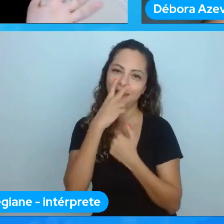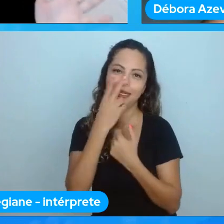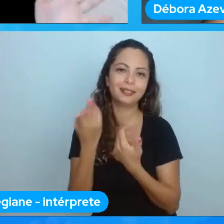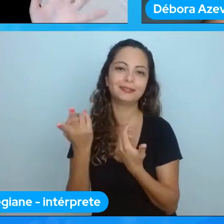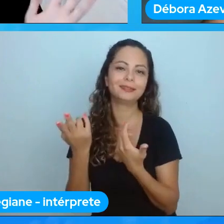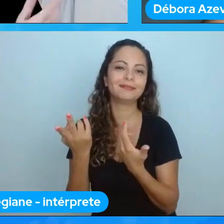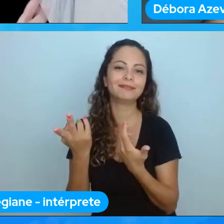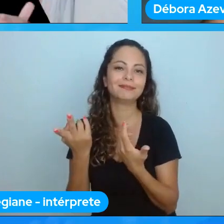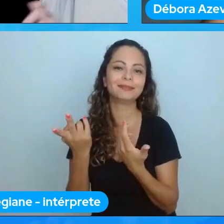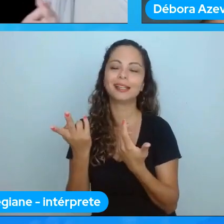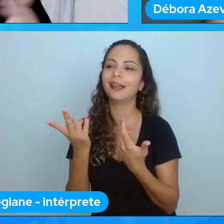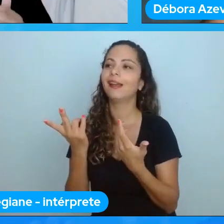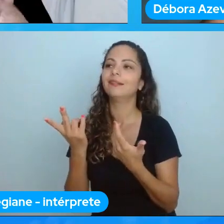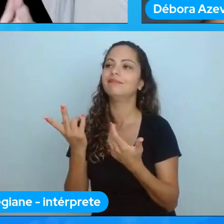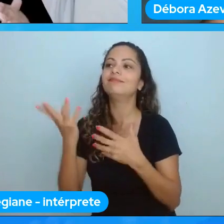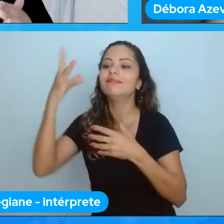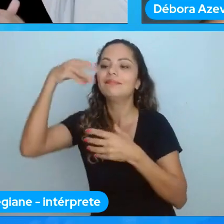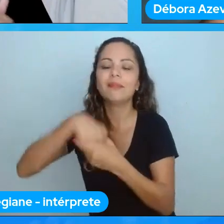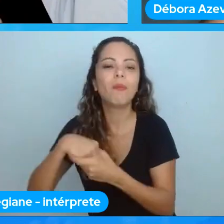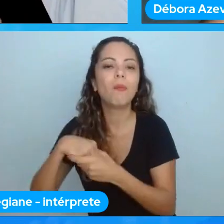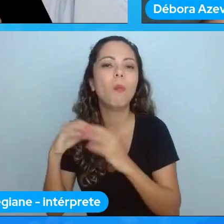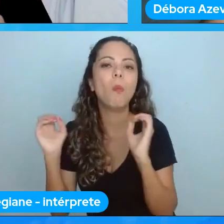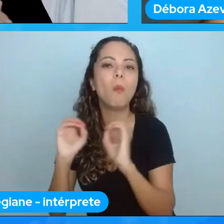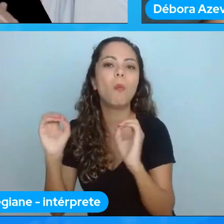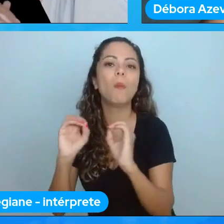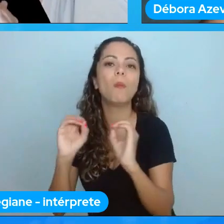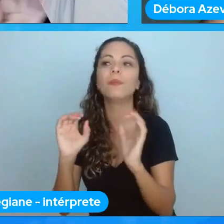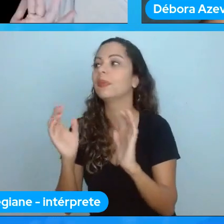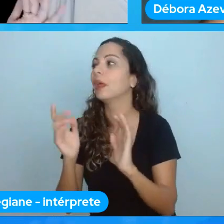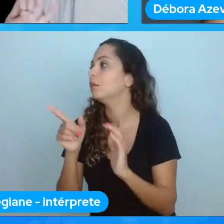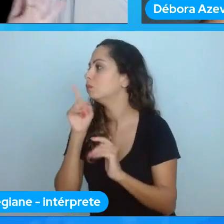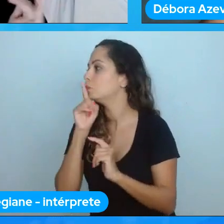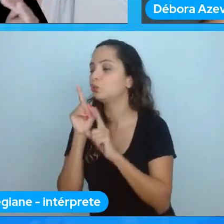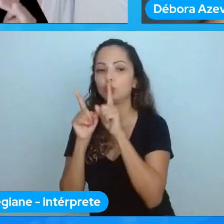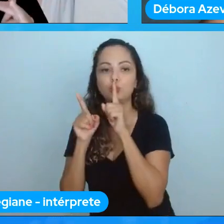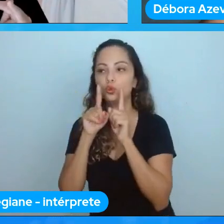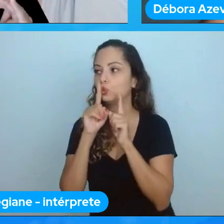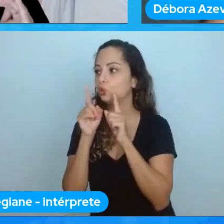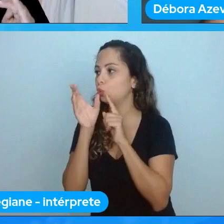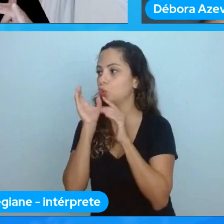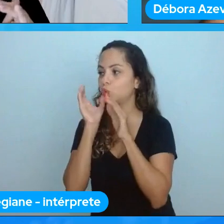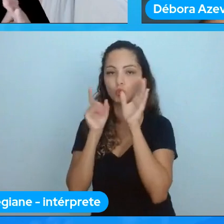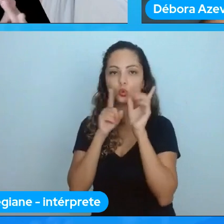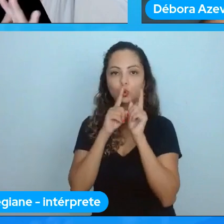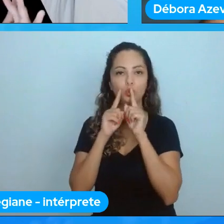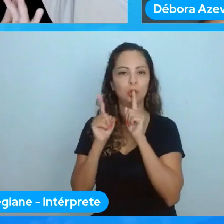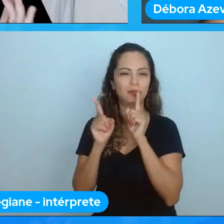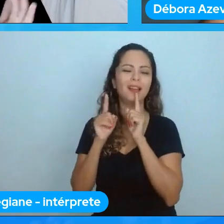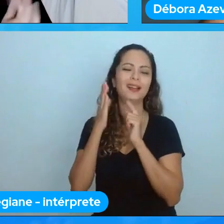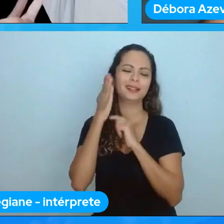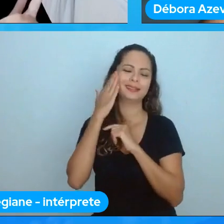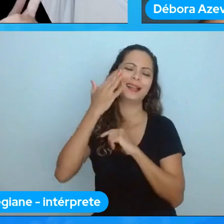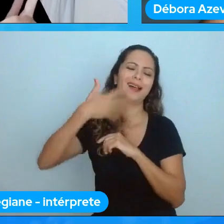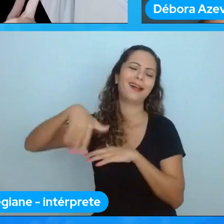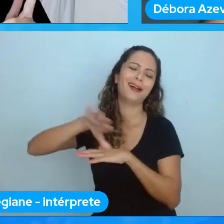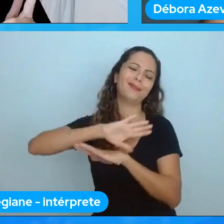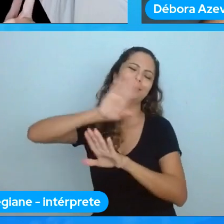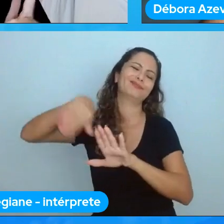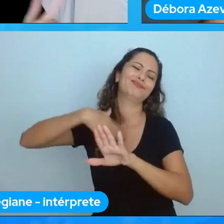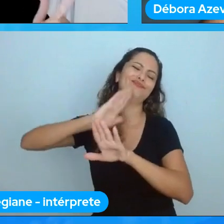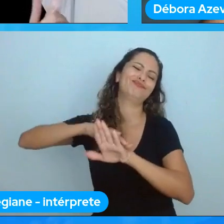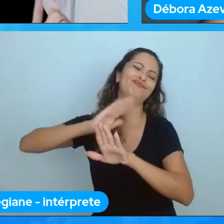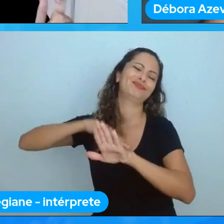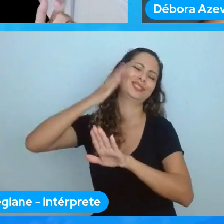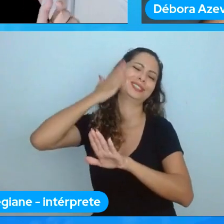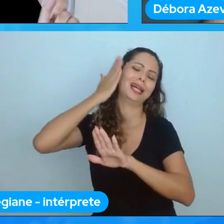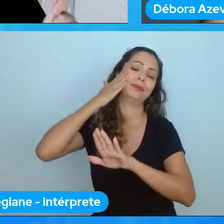empresa é a sensação de ninguém vai contar que não funciona no final das contas todo mundo sabe é uma fama só você que